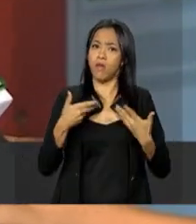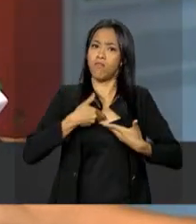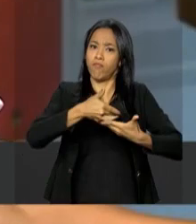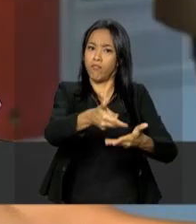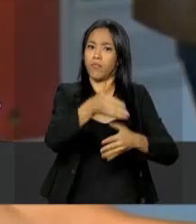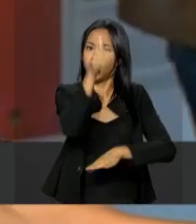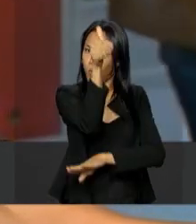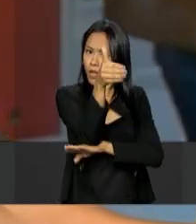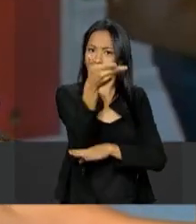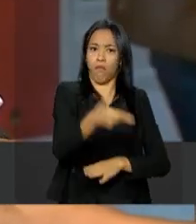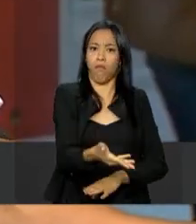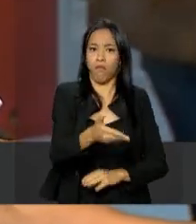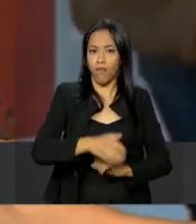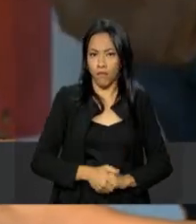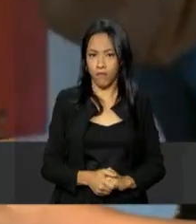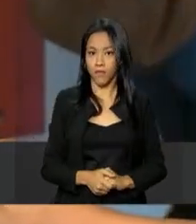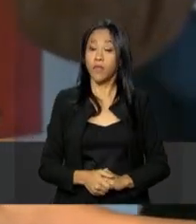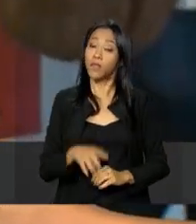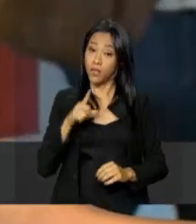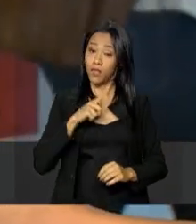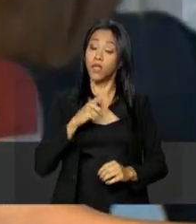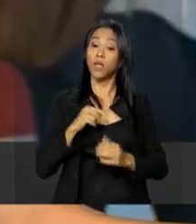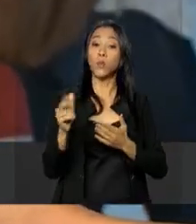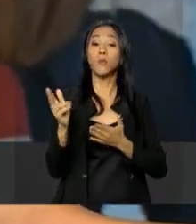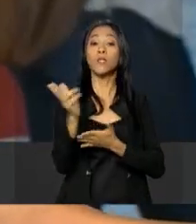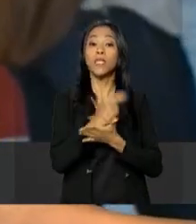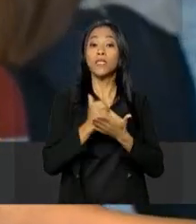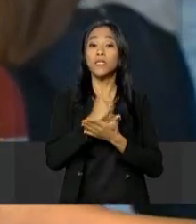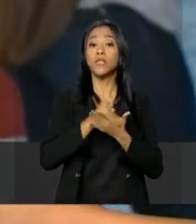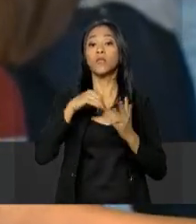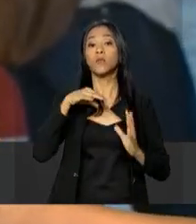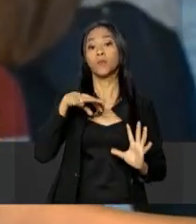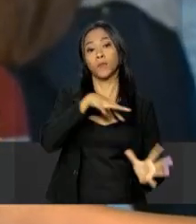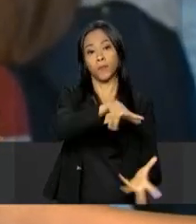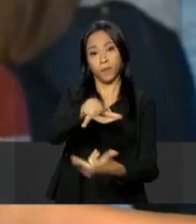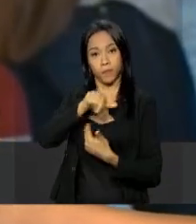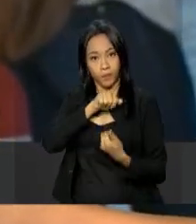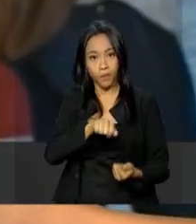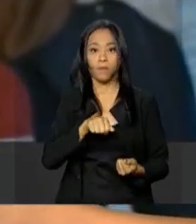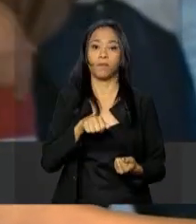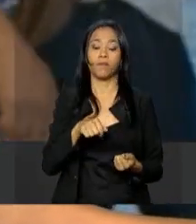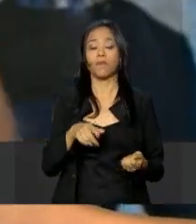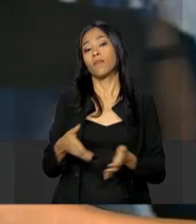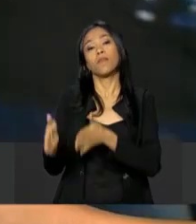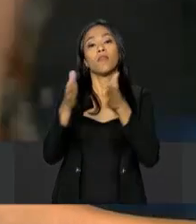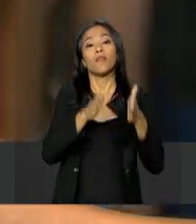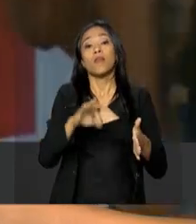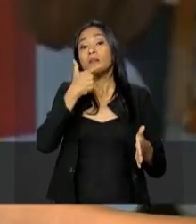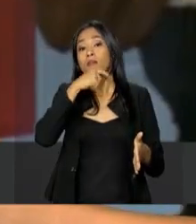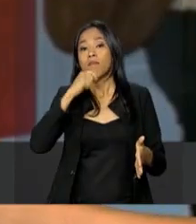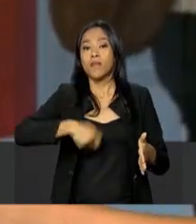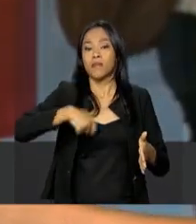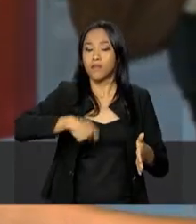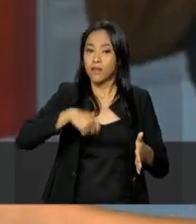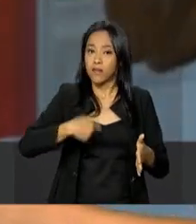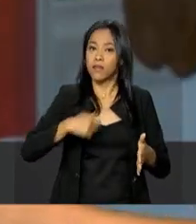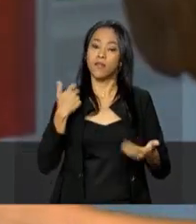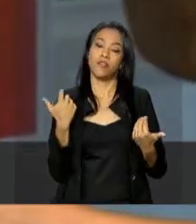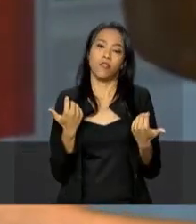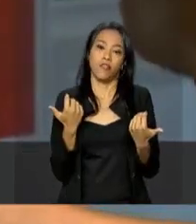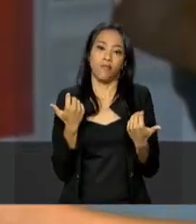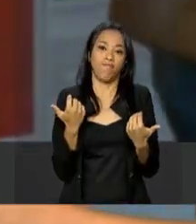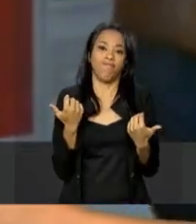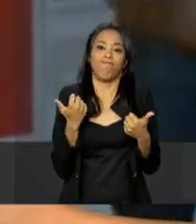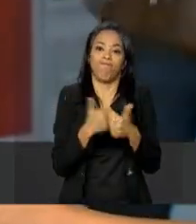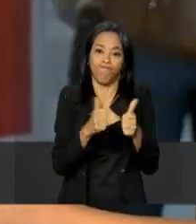ali. Também é possível a quem tem, precisa de transporte público interestadual,